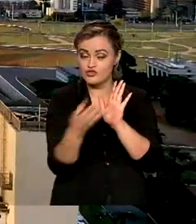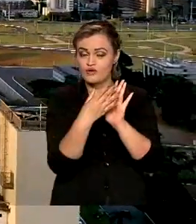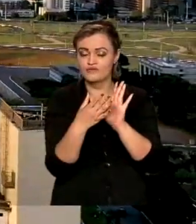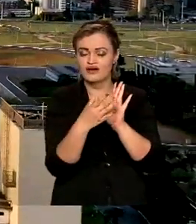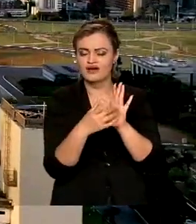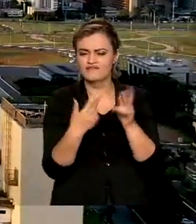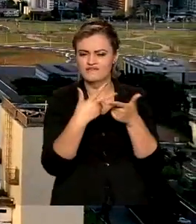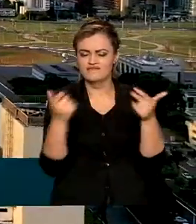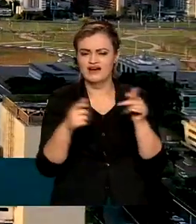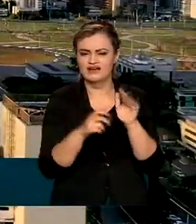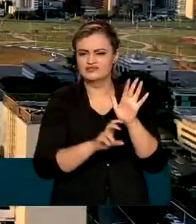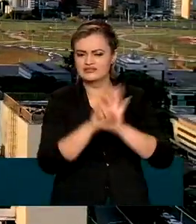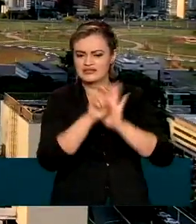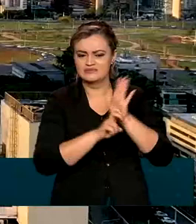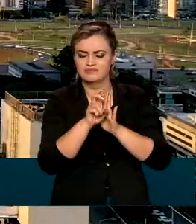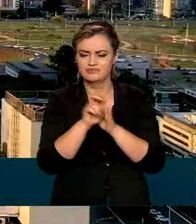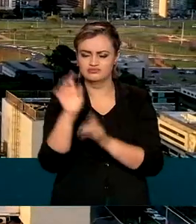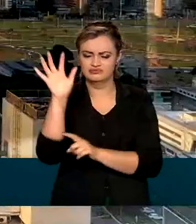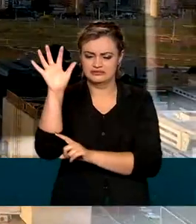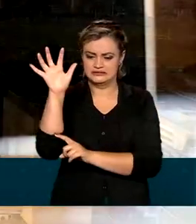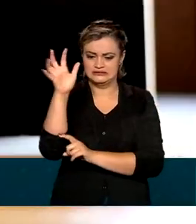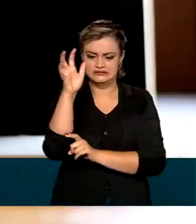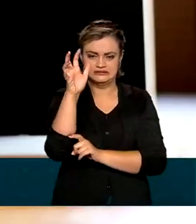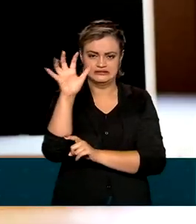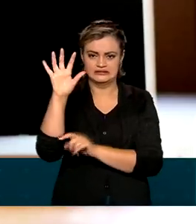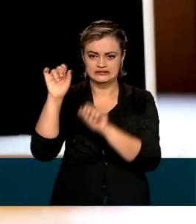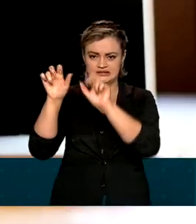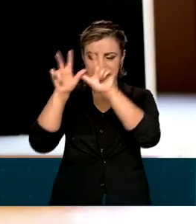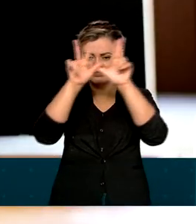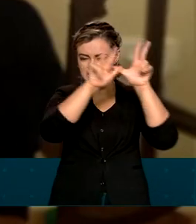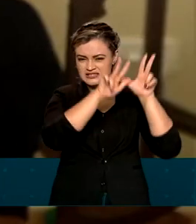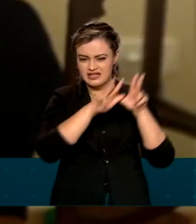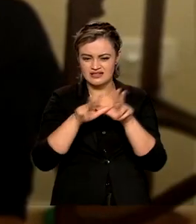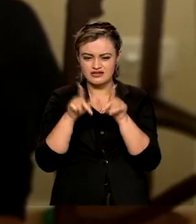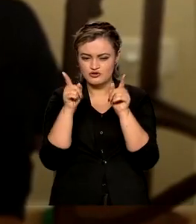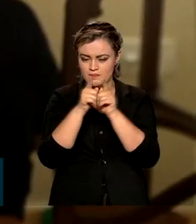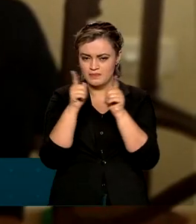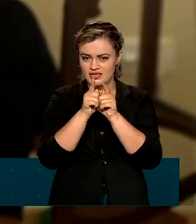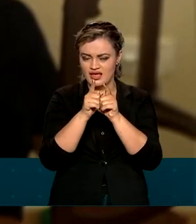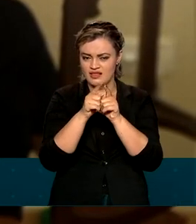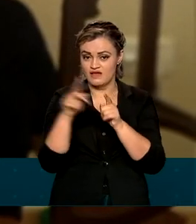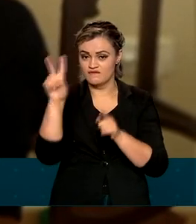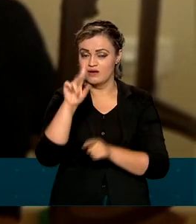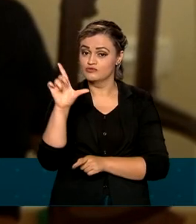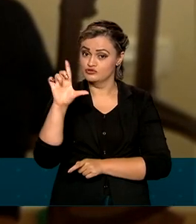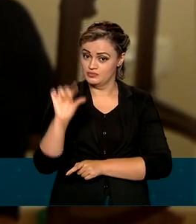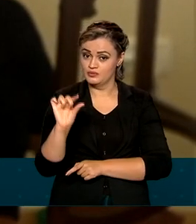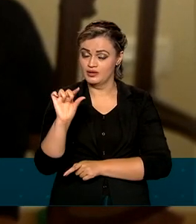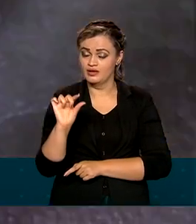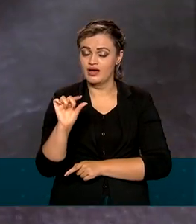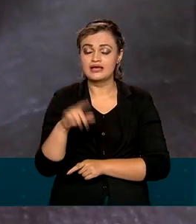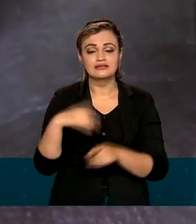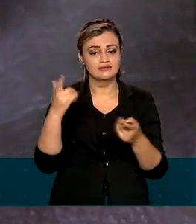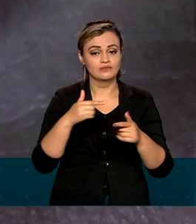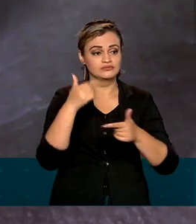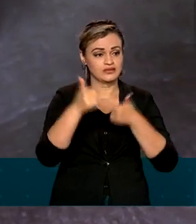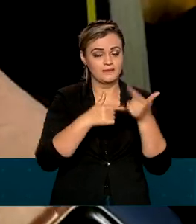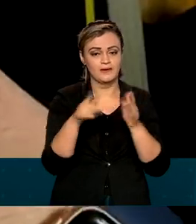nova lei diminuiu os tributos sobre as antenas de banda larga via satélite de pequeno porte. A medida deve aumentar a oferta de